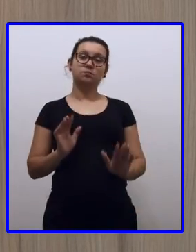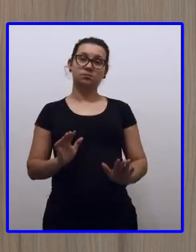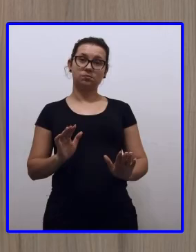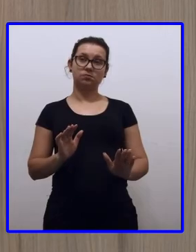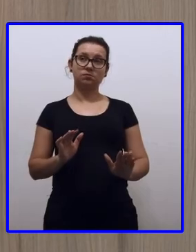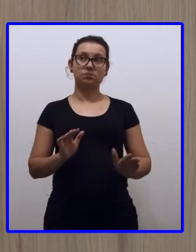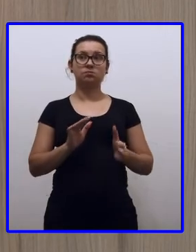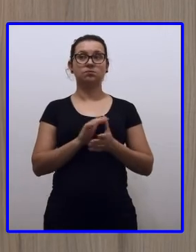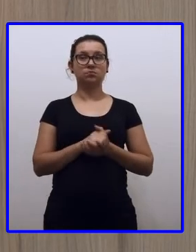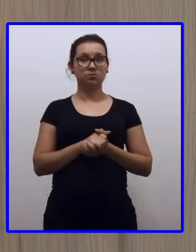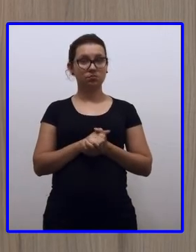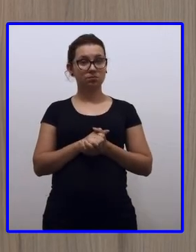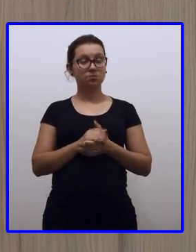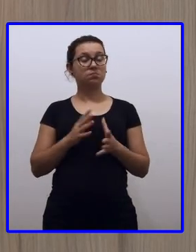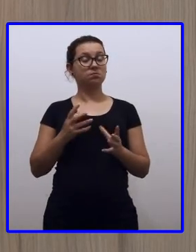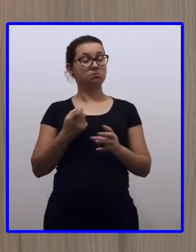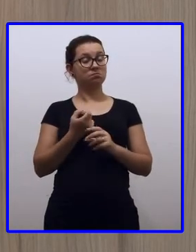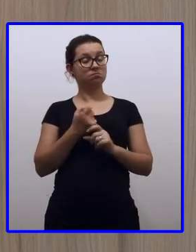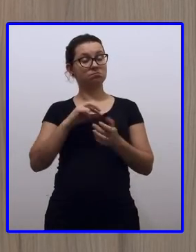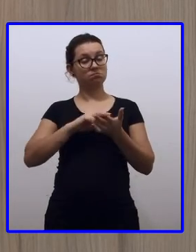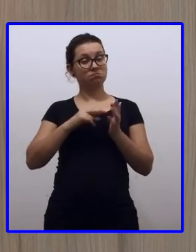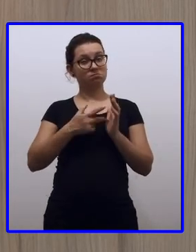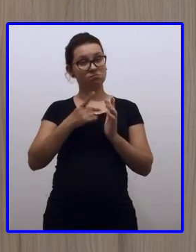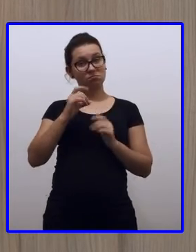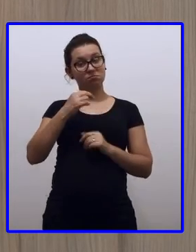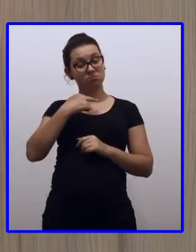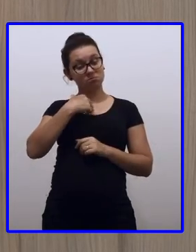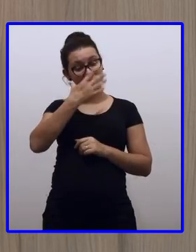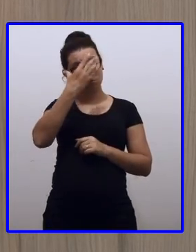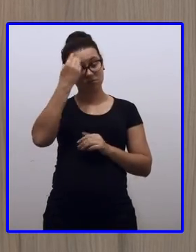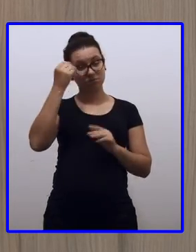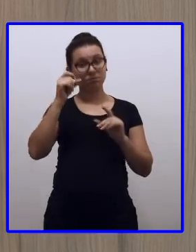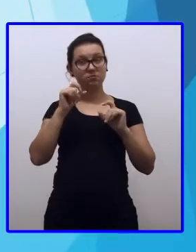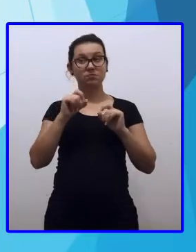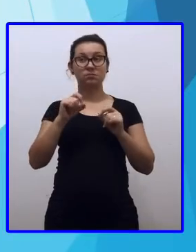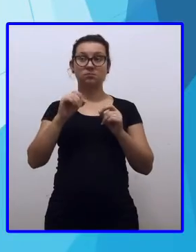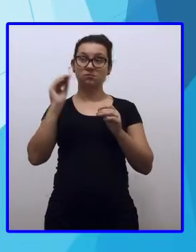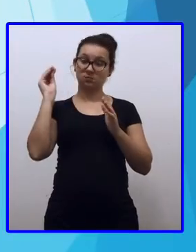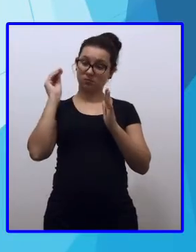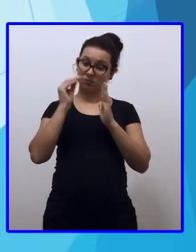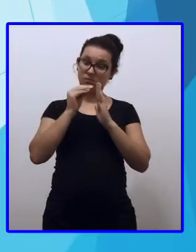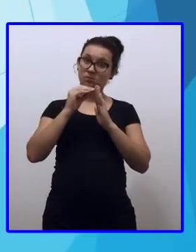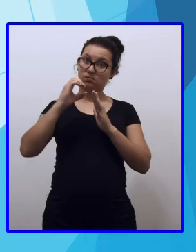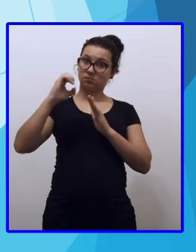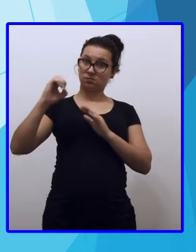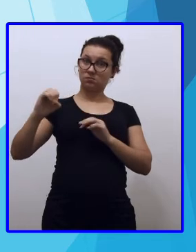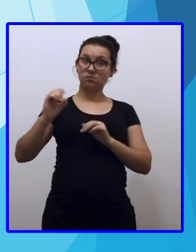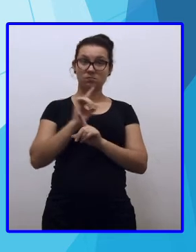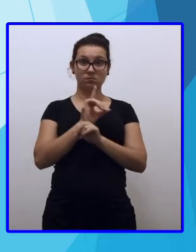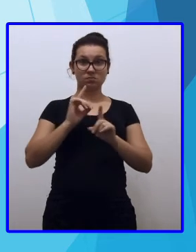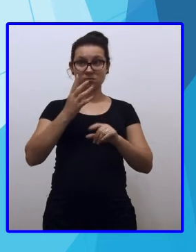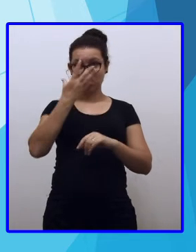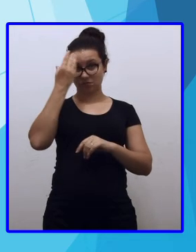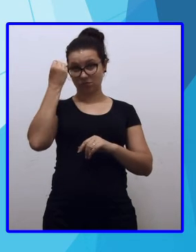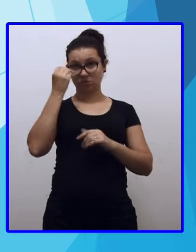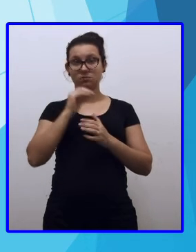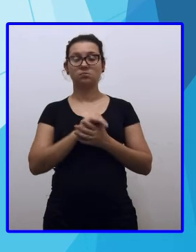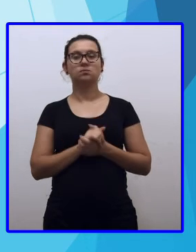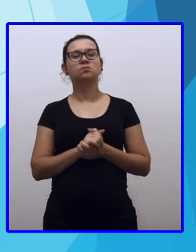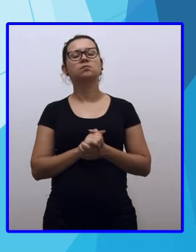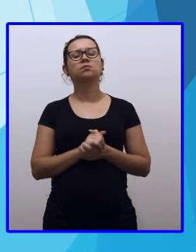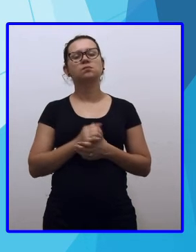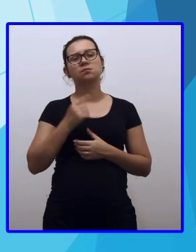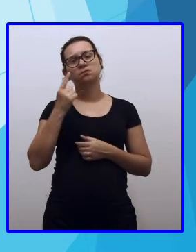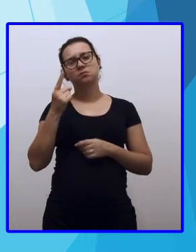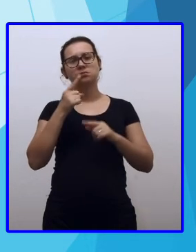ele vale dez. O dez, não posso esquecer, vou colocar o zero lá para não errar. De novo, uma